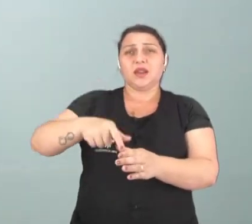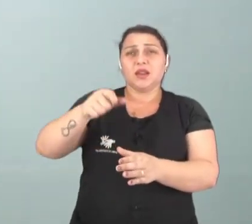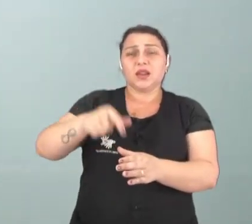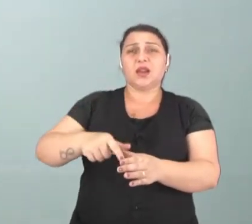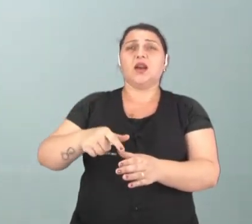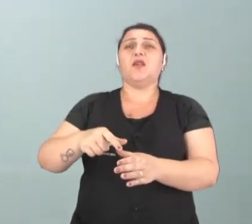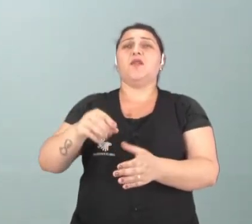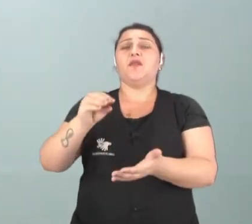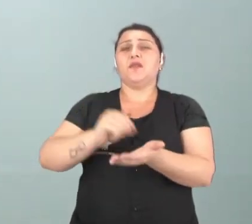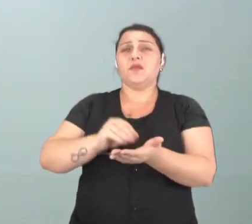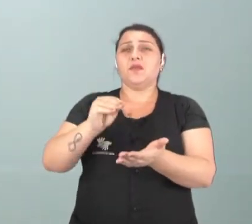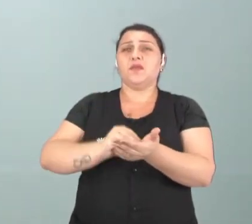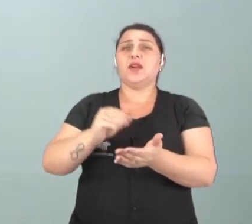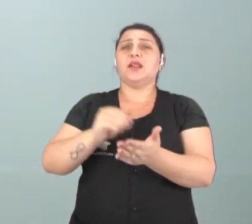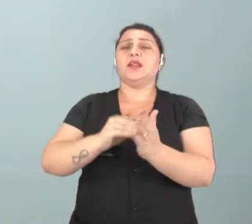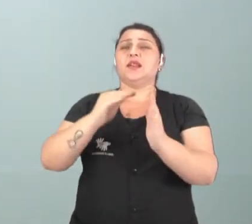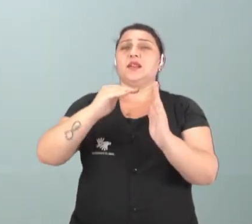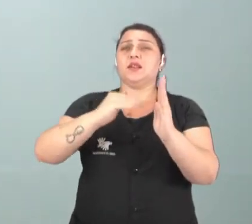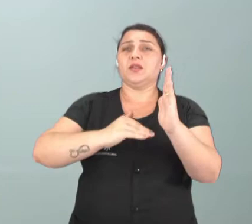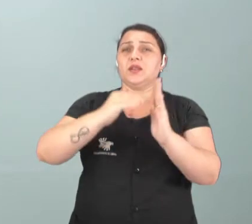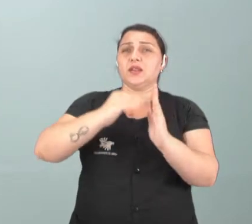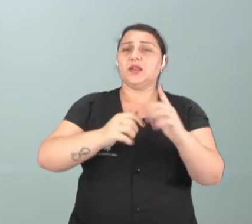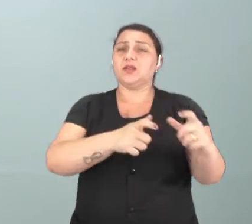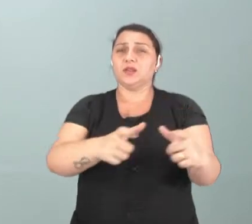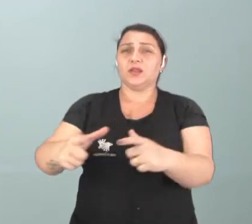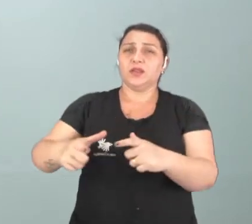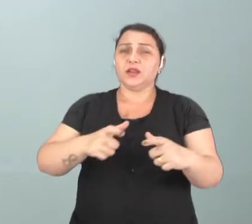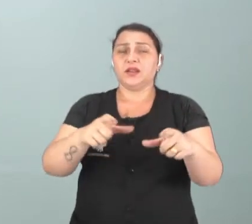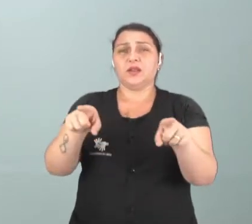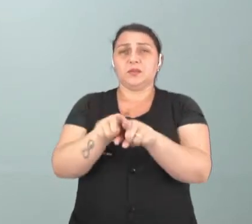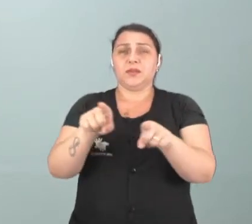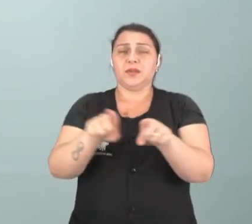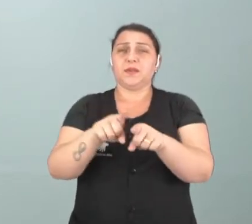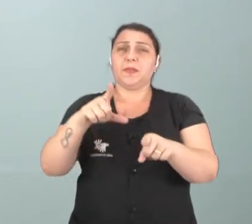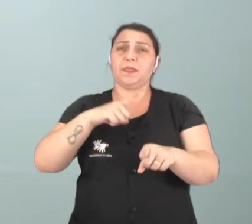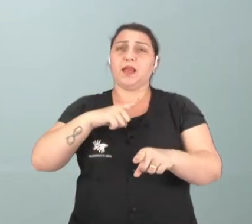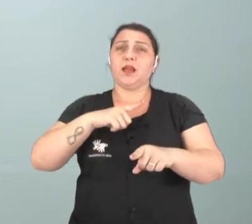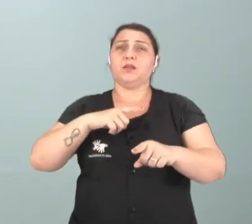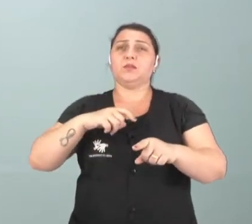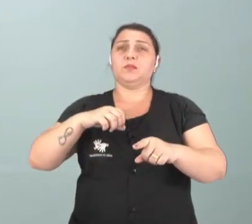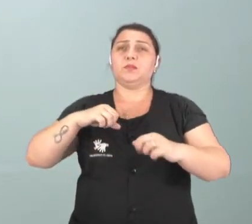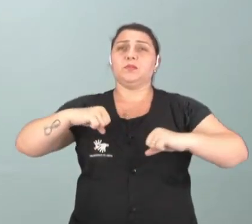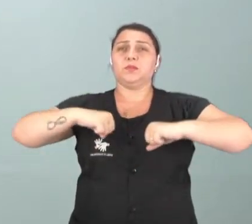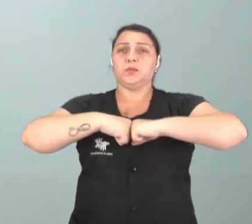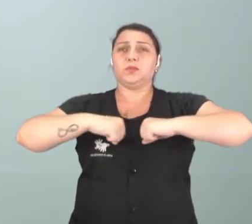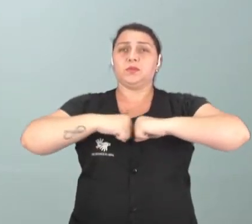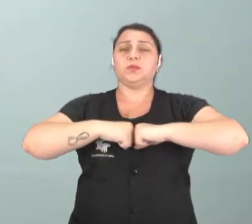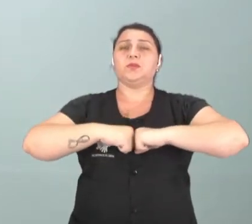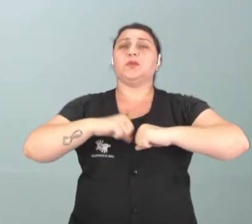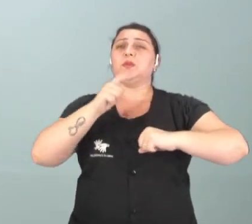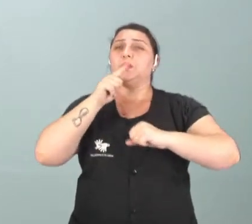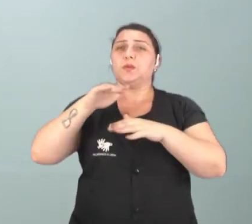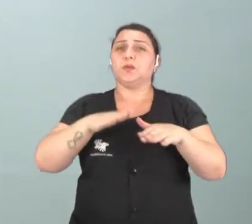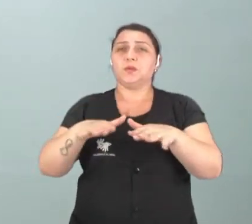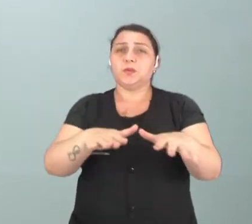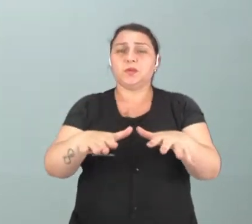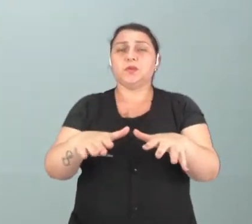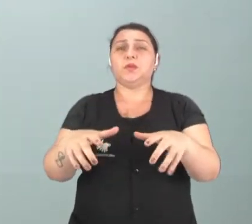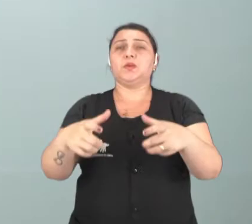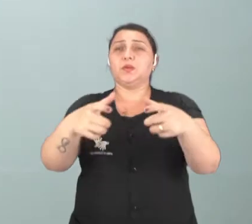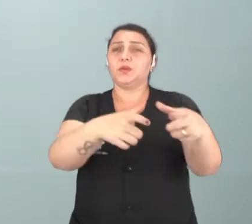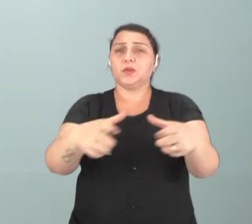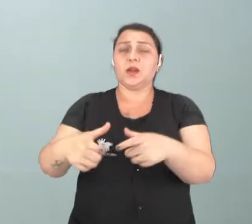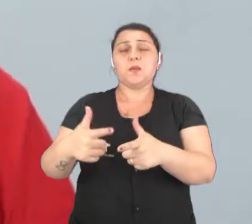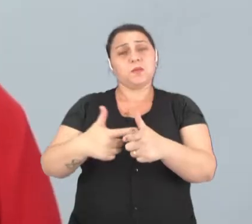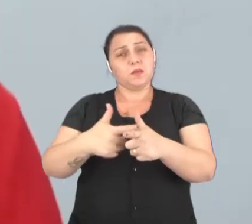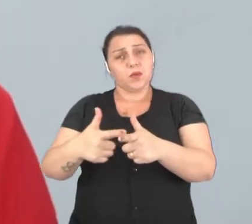desequilíbrio térmico em várias localidades. Então temos terremotos, maremotos, tecnonismo em vários lugares, que